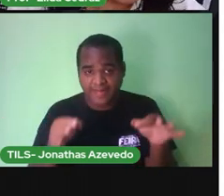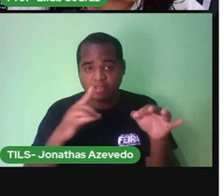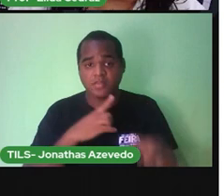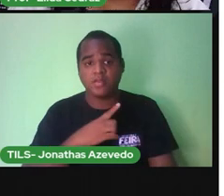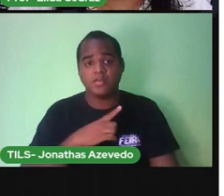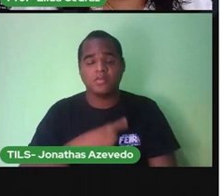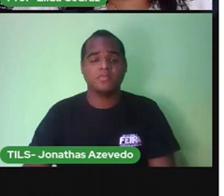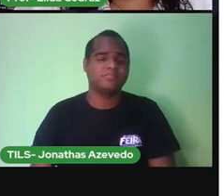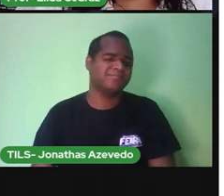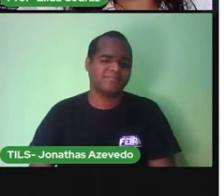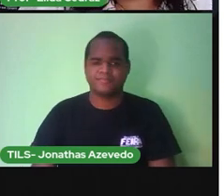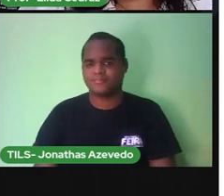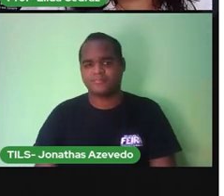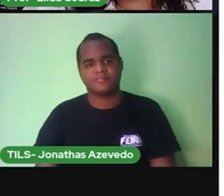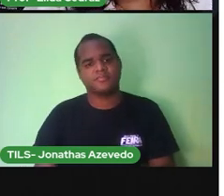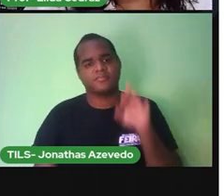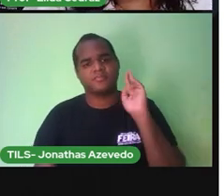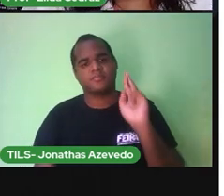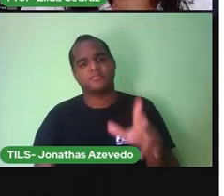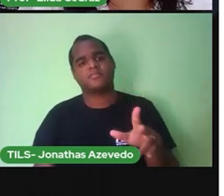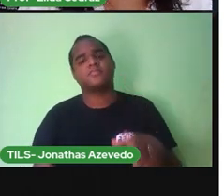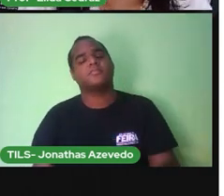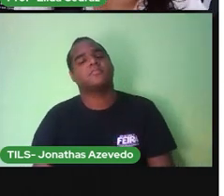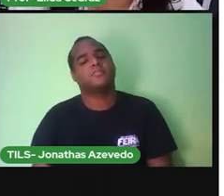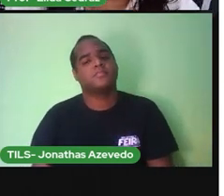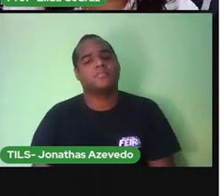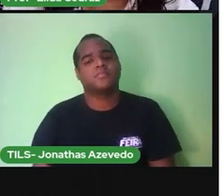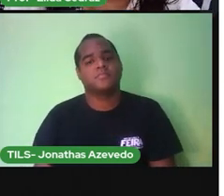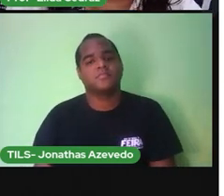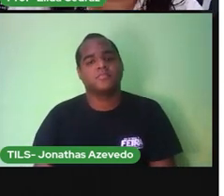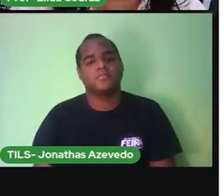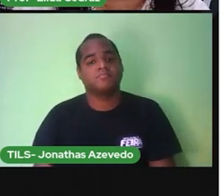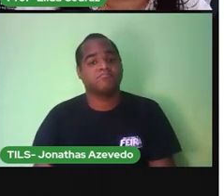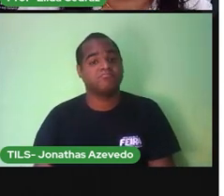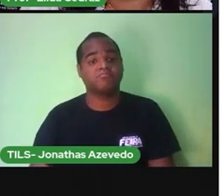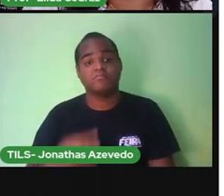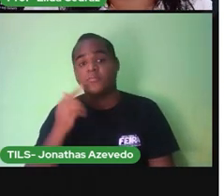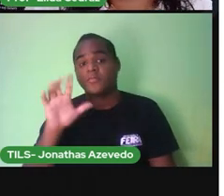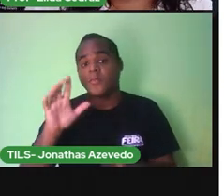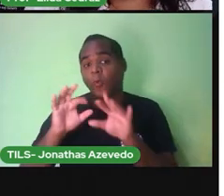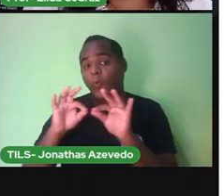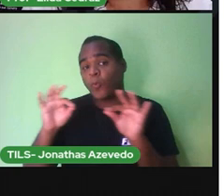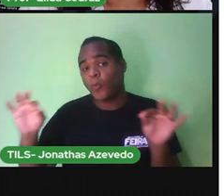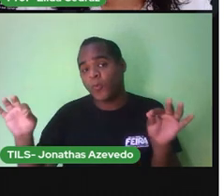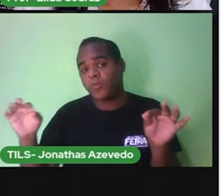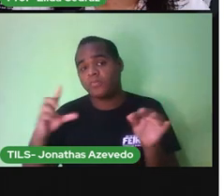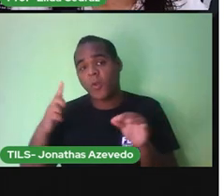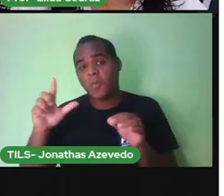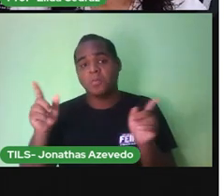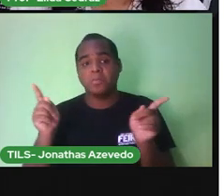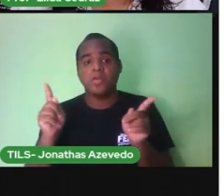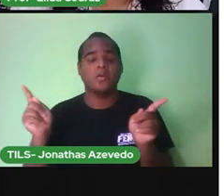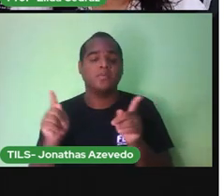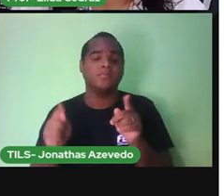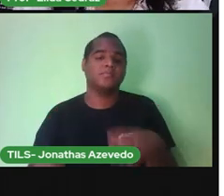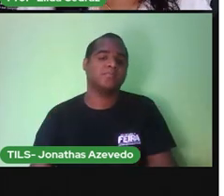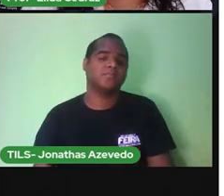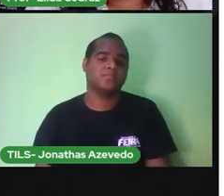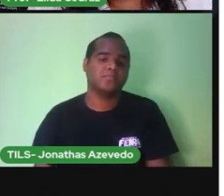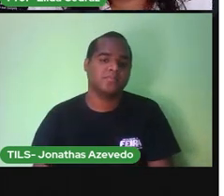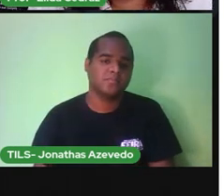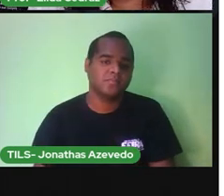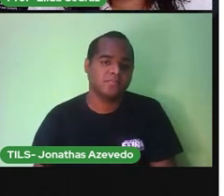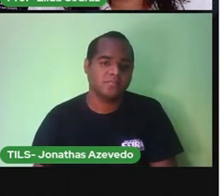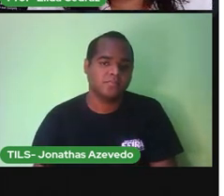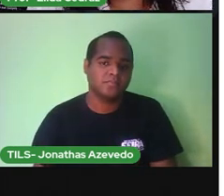Às vezes usavam uma corda grande Um pequeno Às vezes Eu poderia medir Se eu